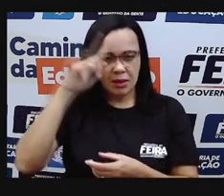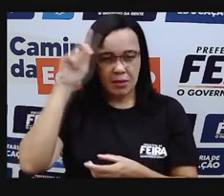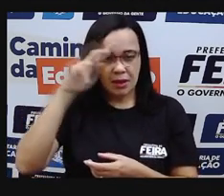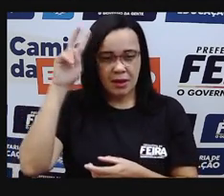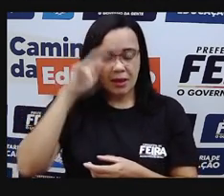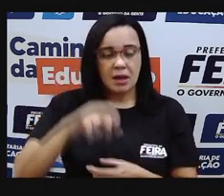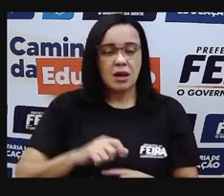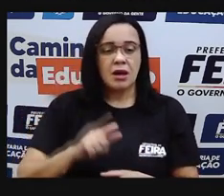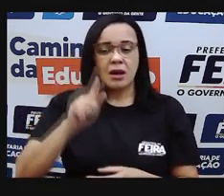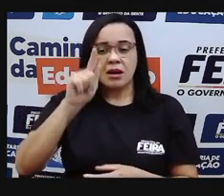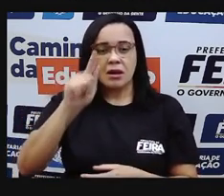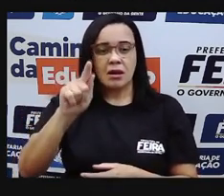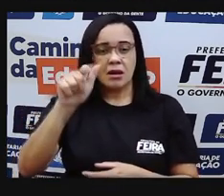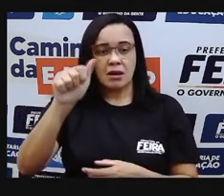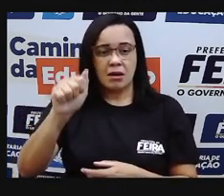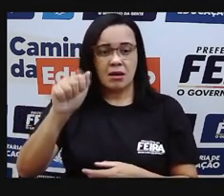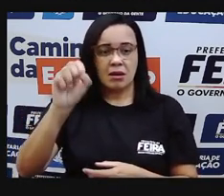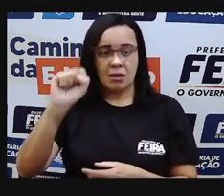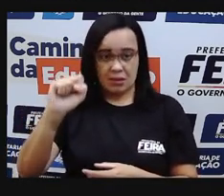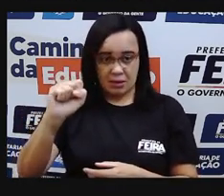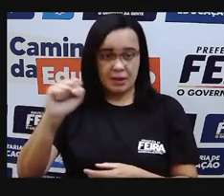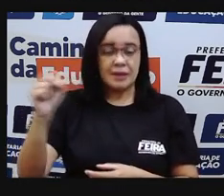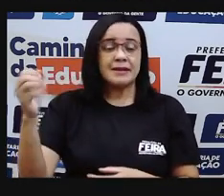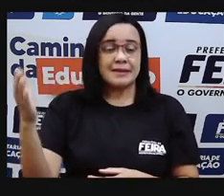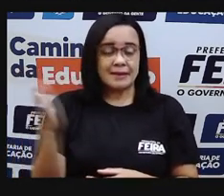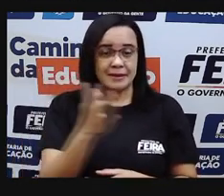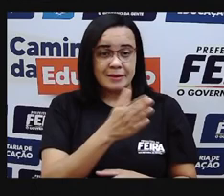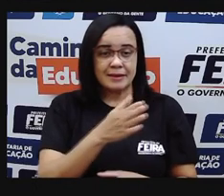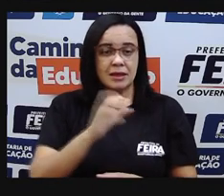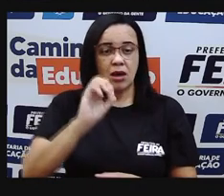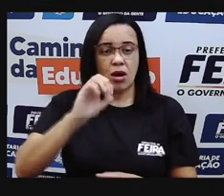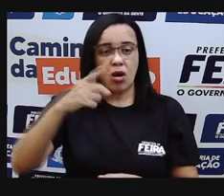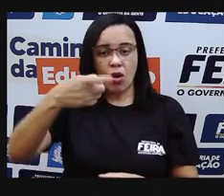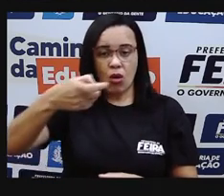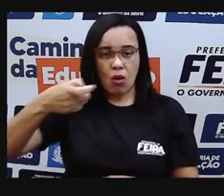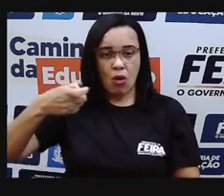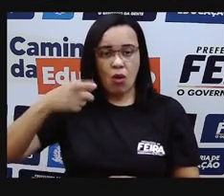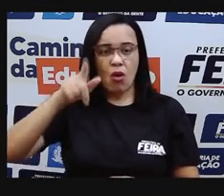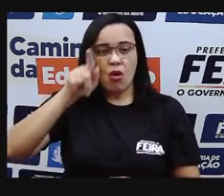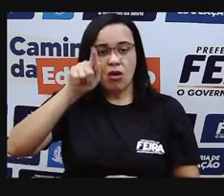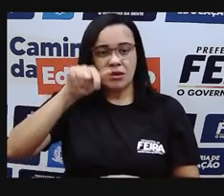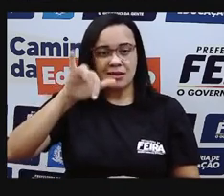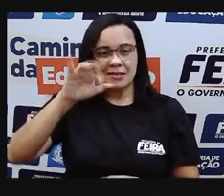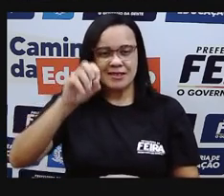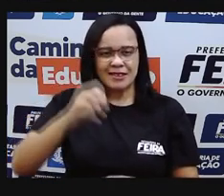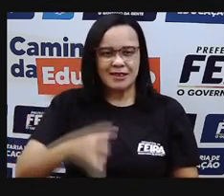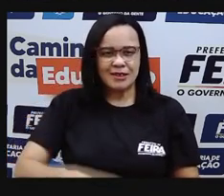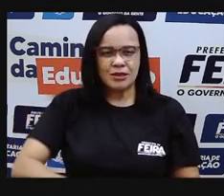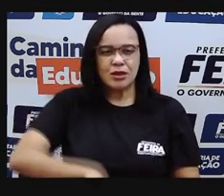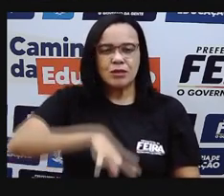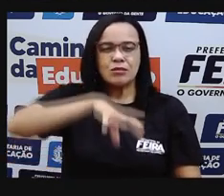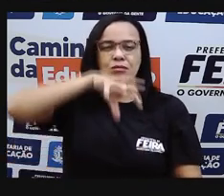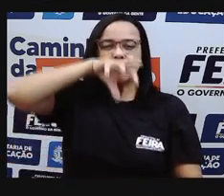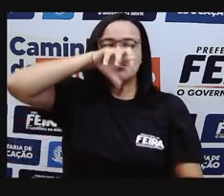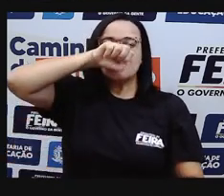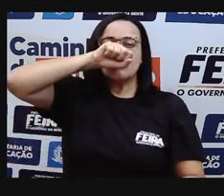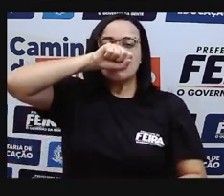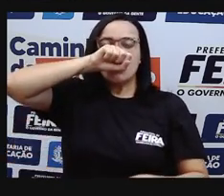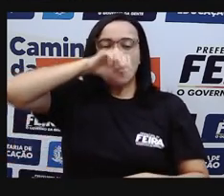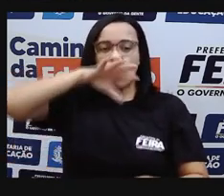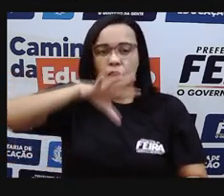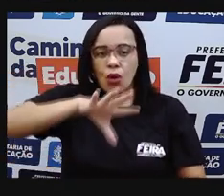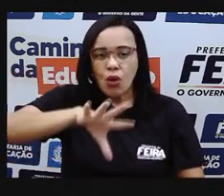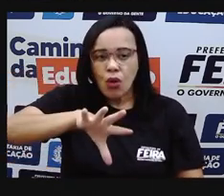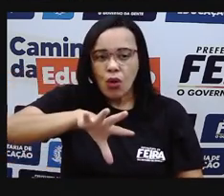É um gás que para nós, né? Nós inspiramos e colocamos para fora essa mesma